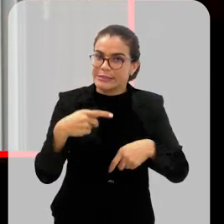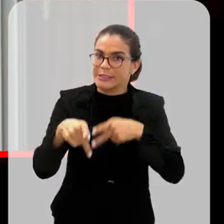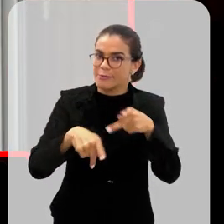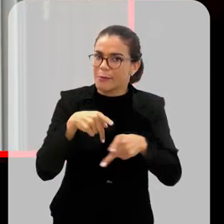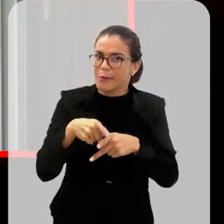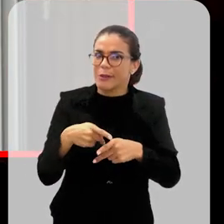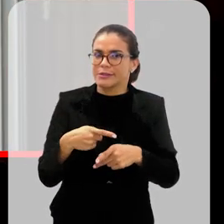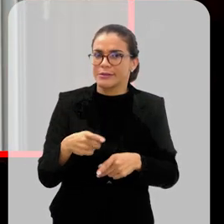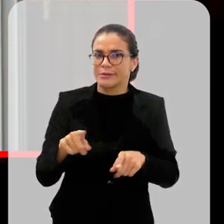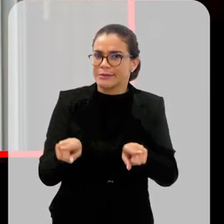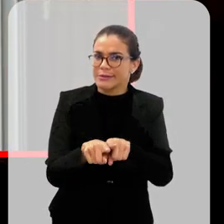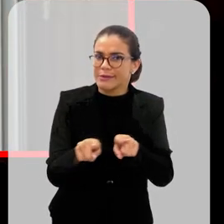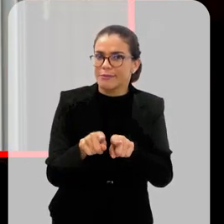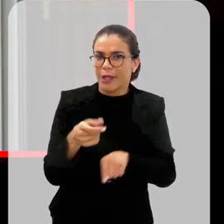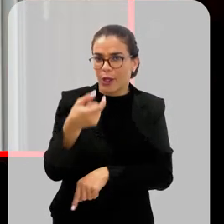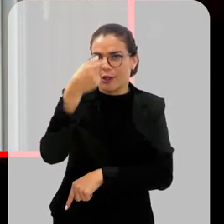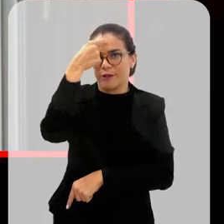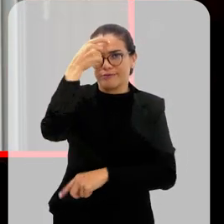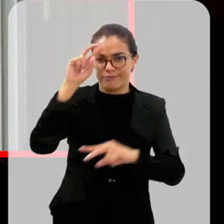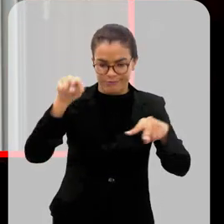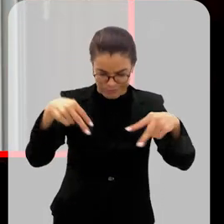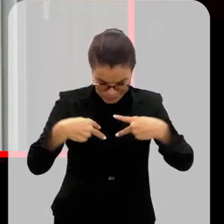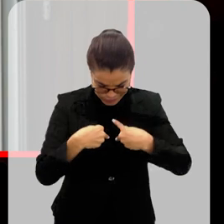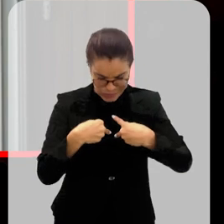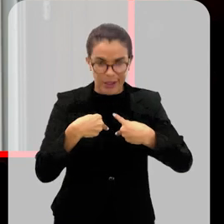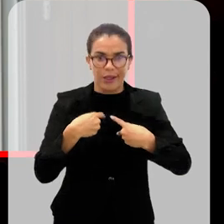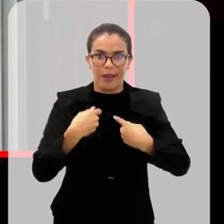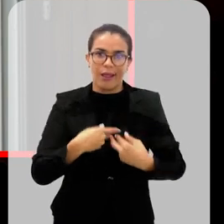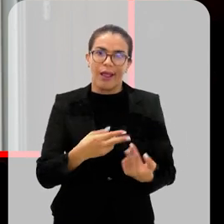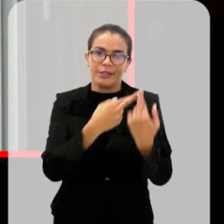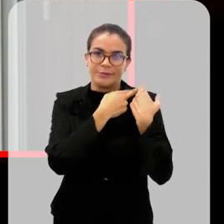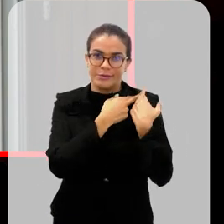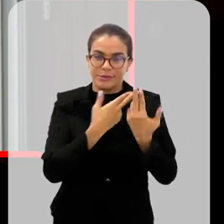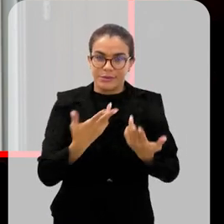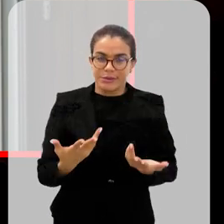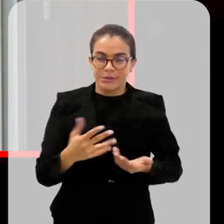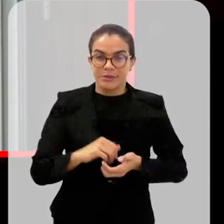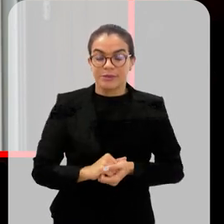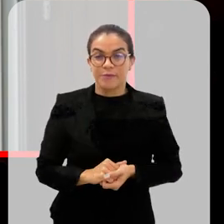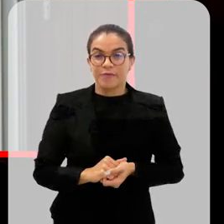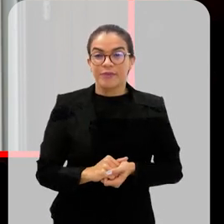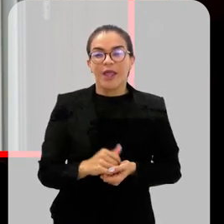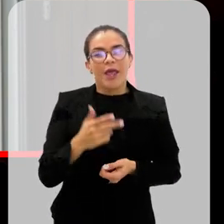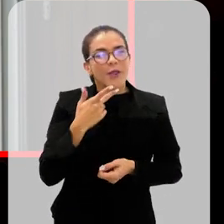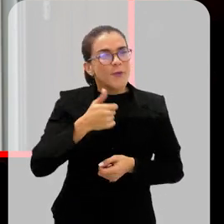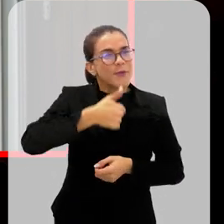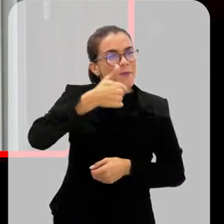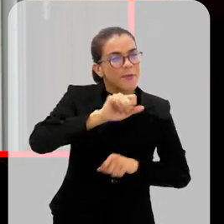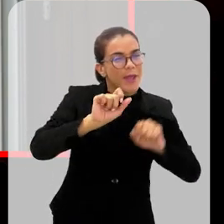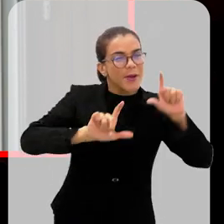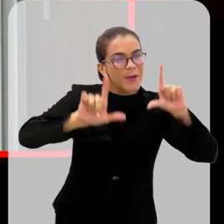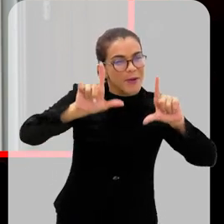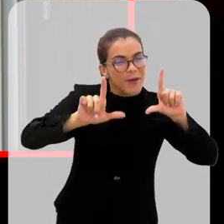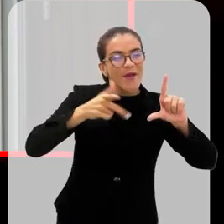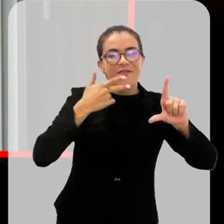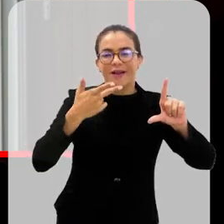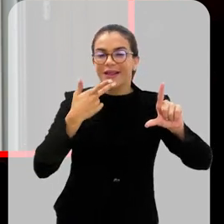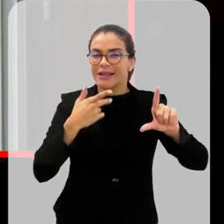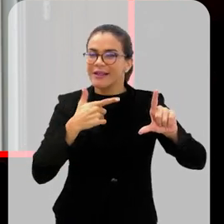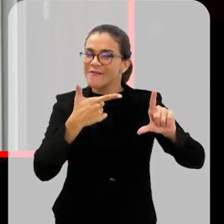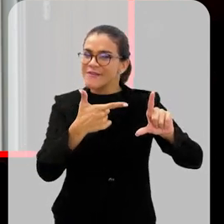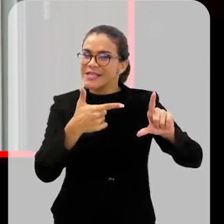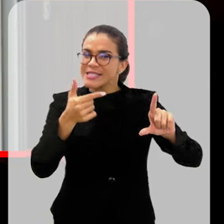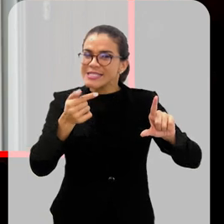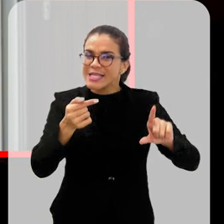que a população ajude e se conscientize, né? Do quanto é importante. Agora, na primeira parte, eu cheguei a dizer que nós